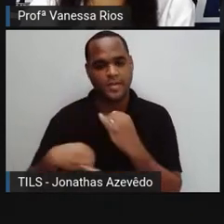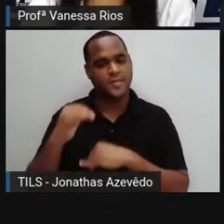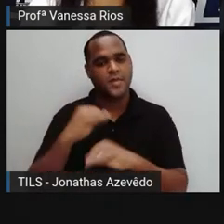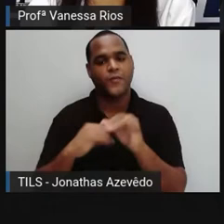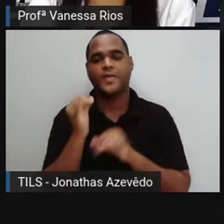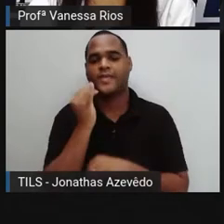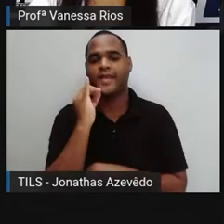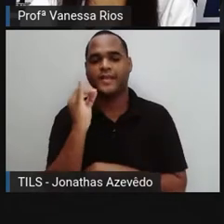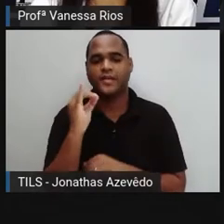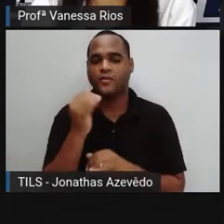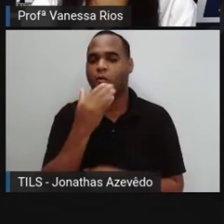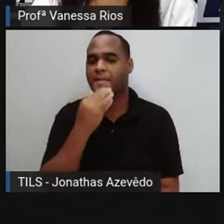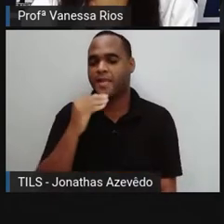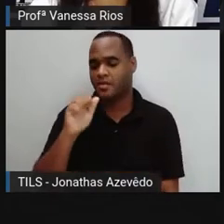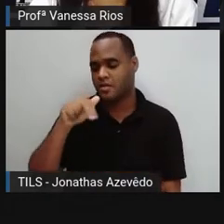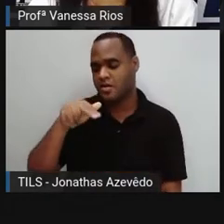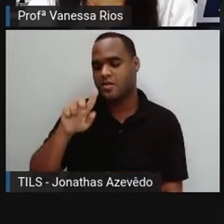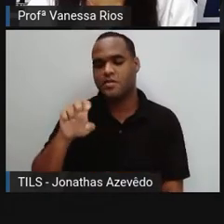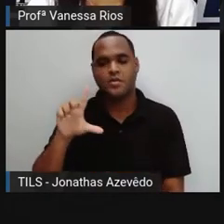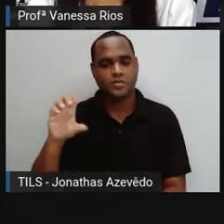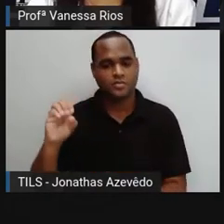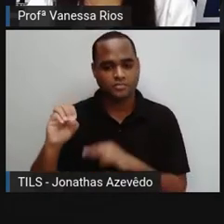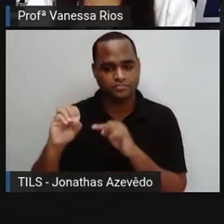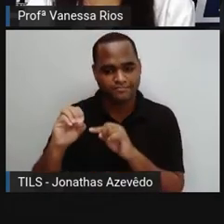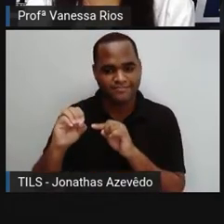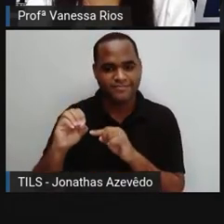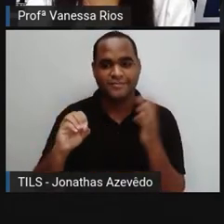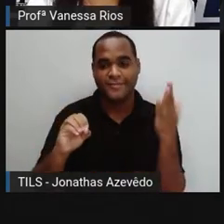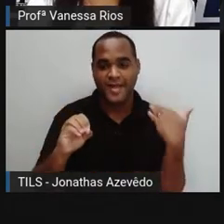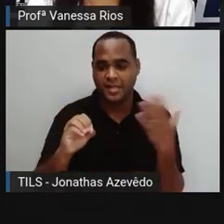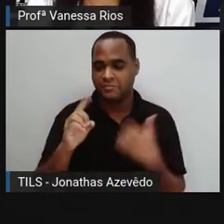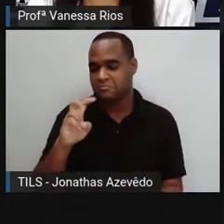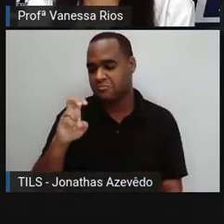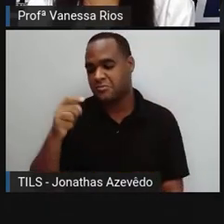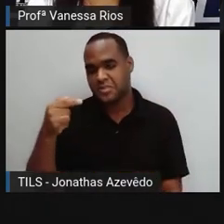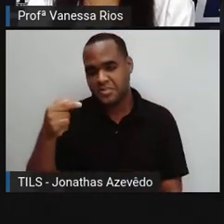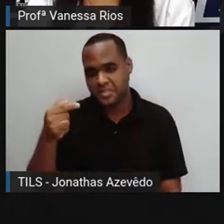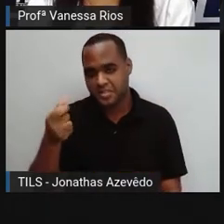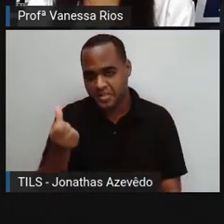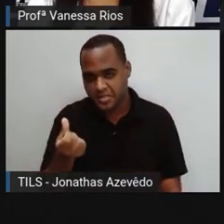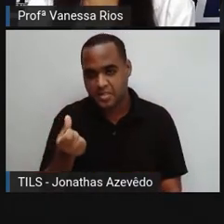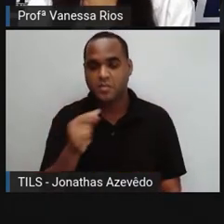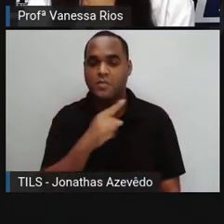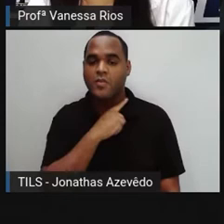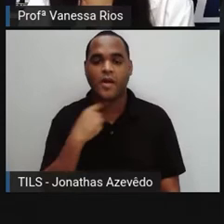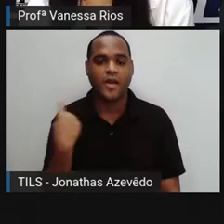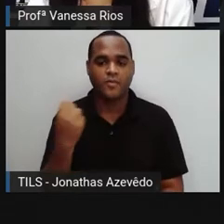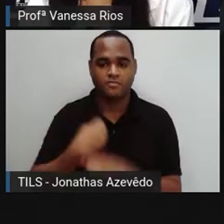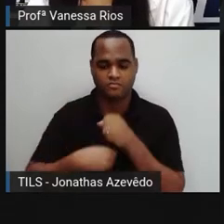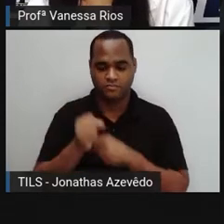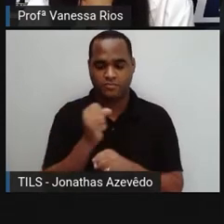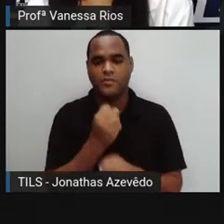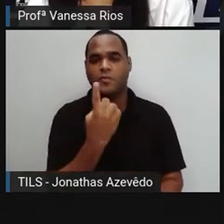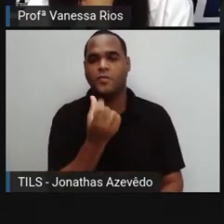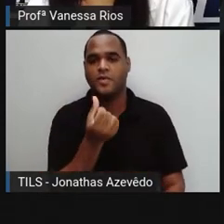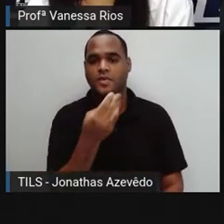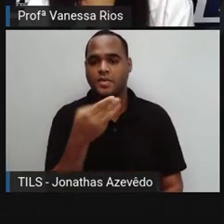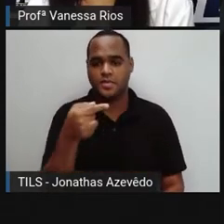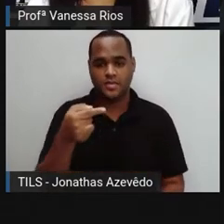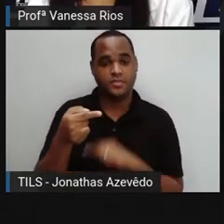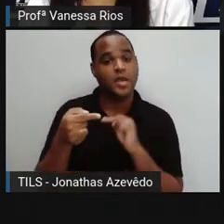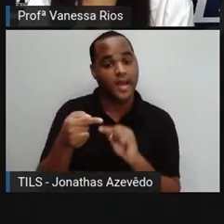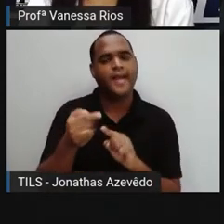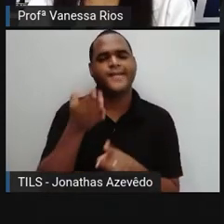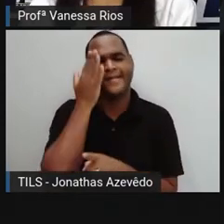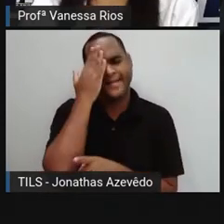Angelo Sala, que nasceu aí em 1576 e morreu em 1637,